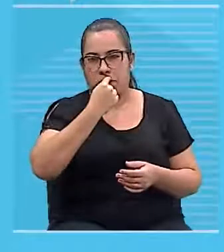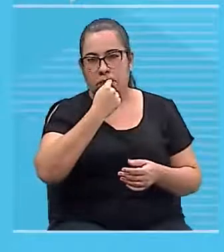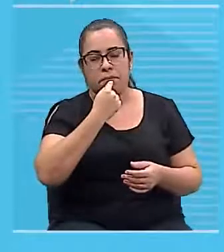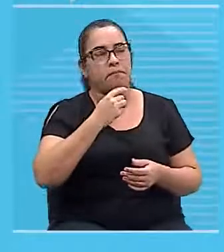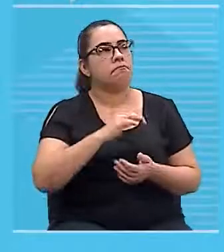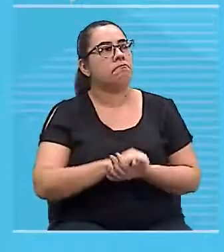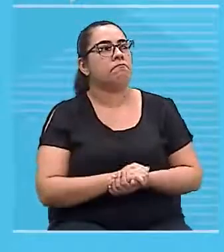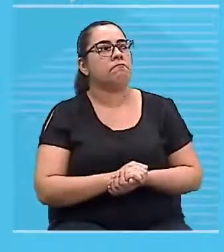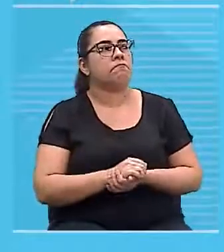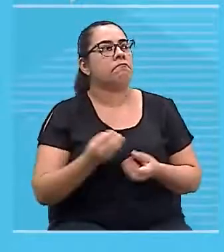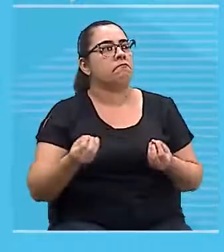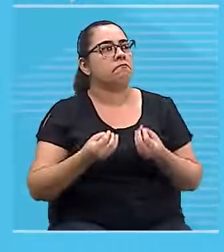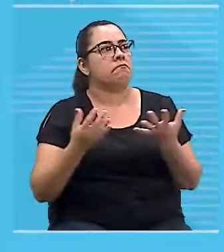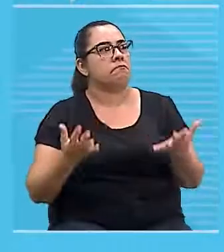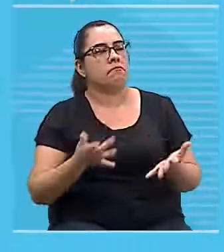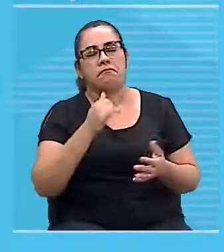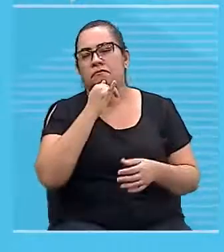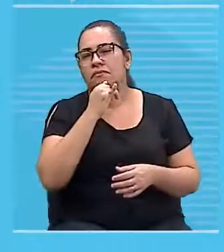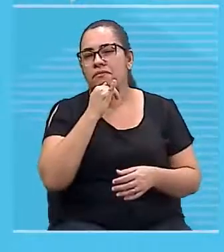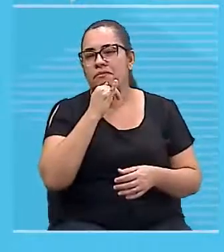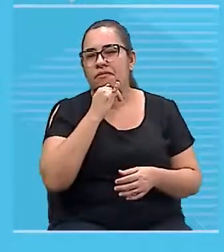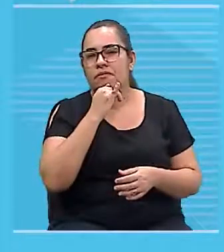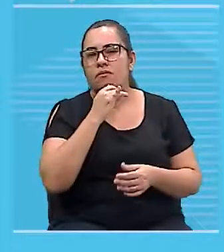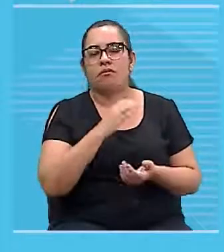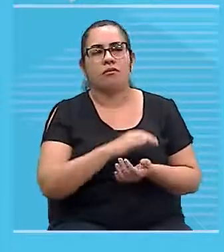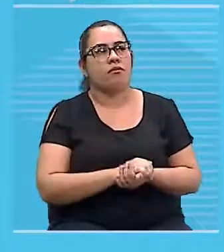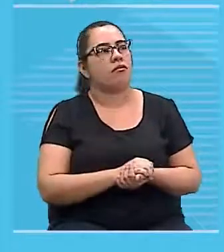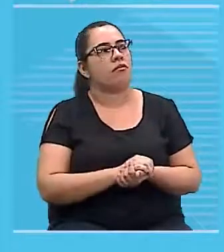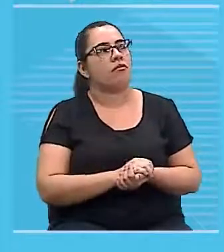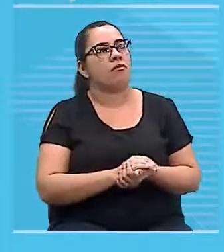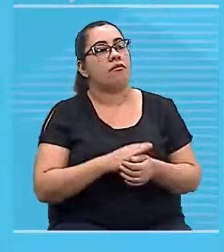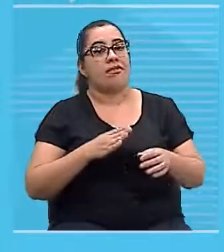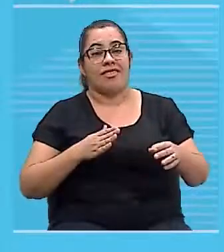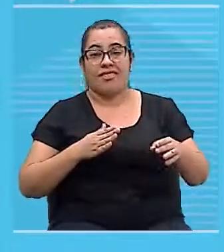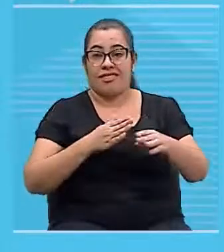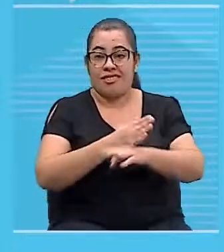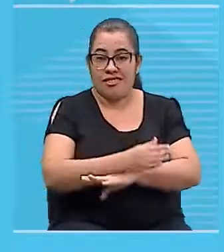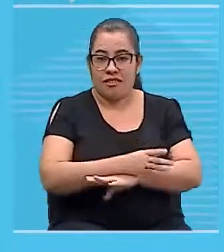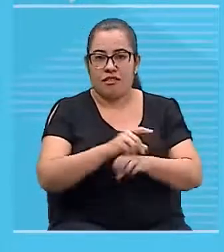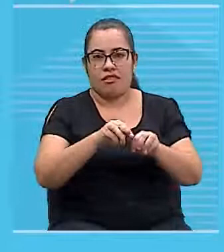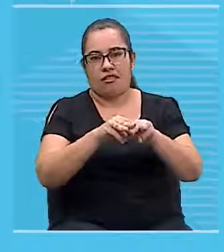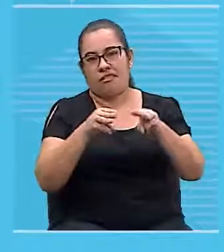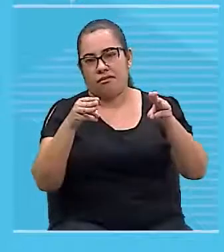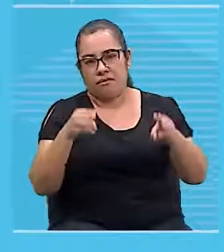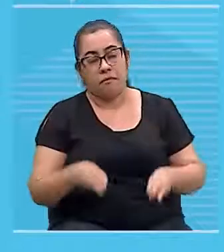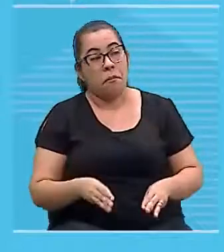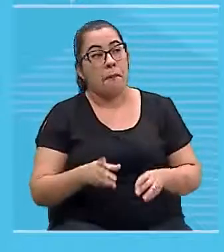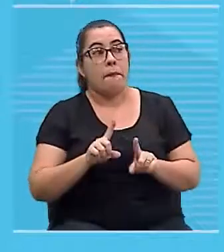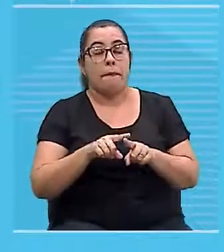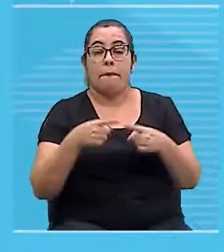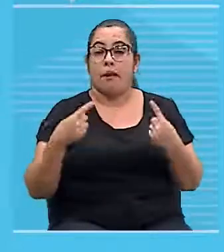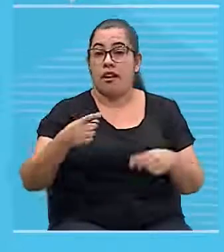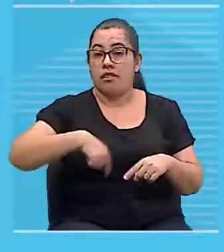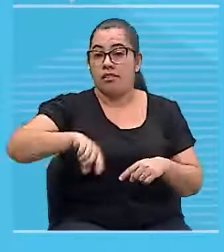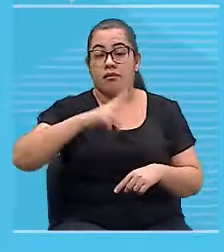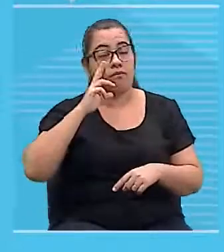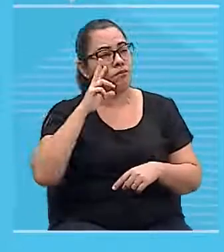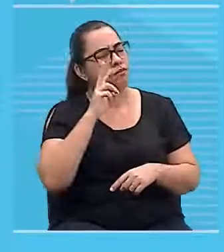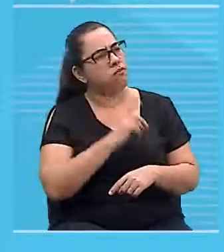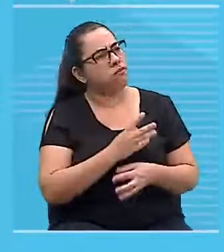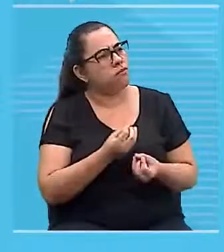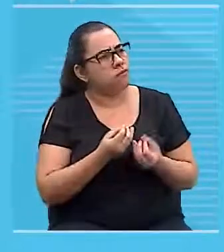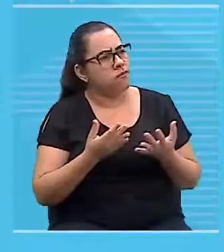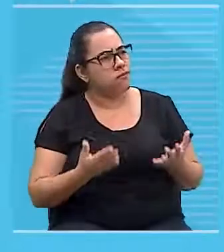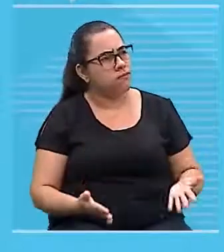E aí, você vai ter o caso da entrada do campo magnético. O que que eu observo nesse